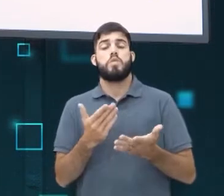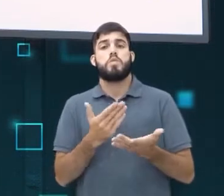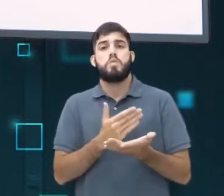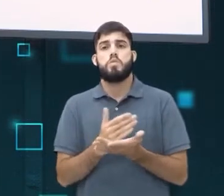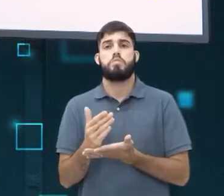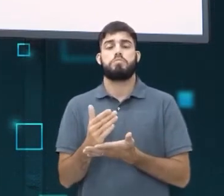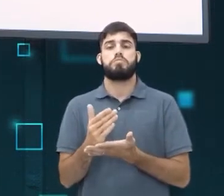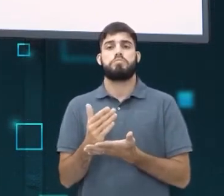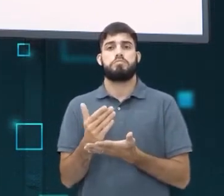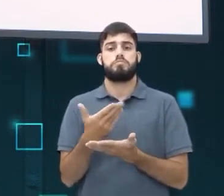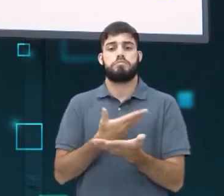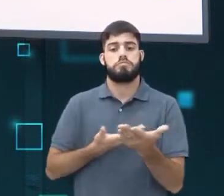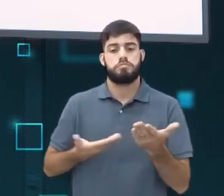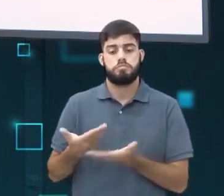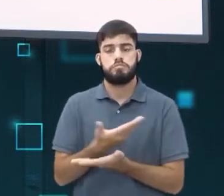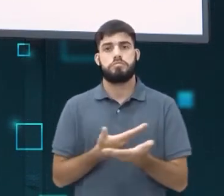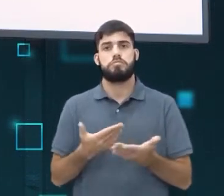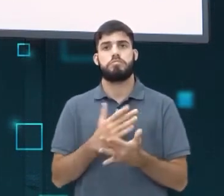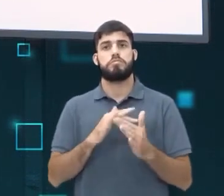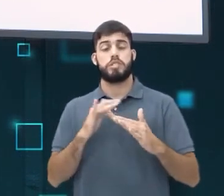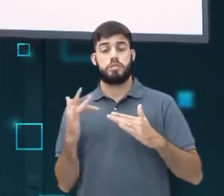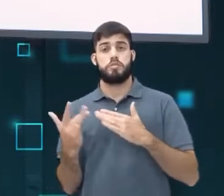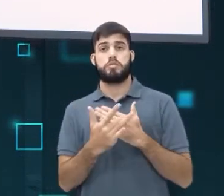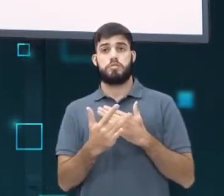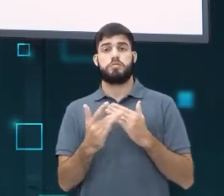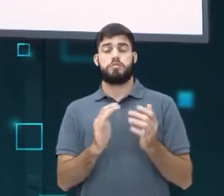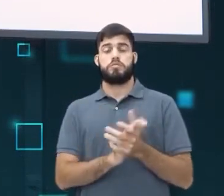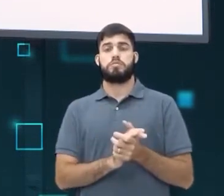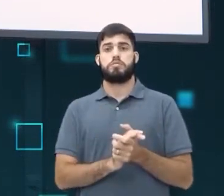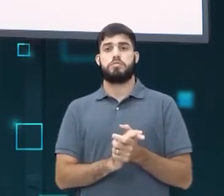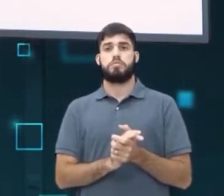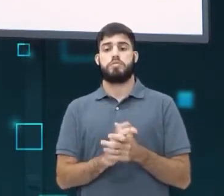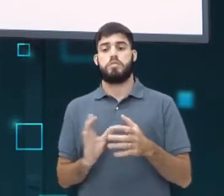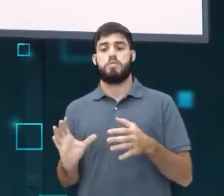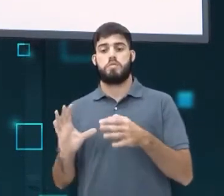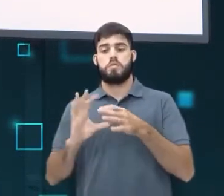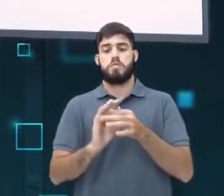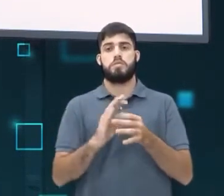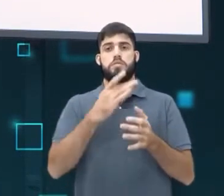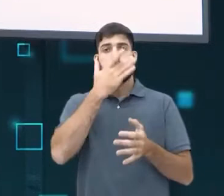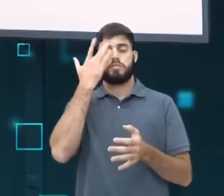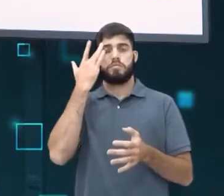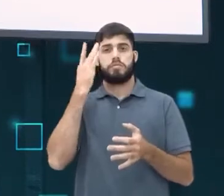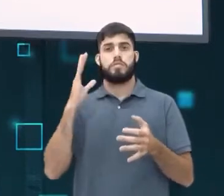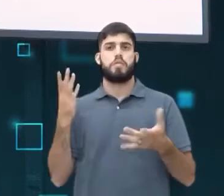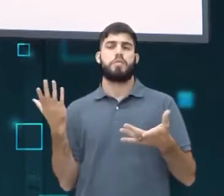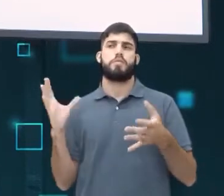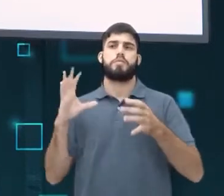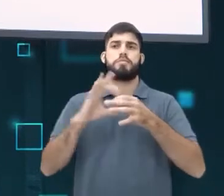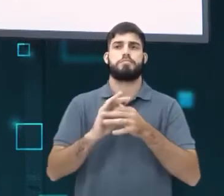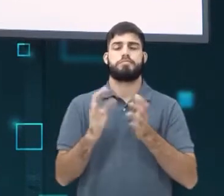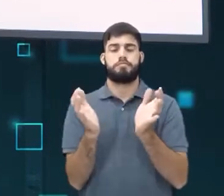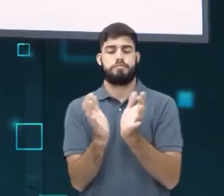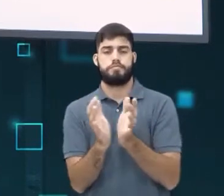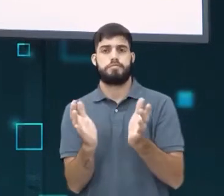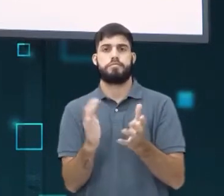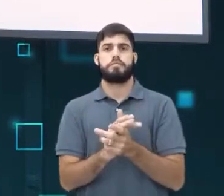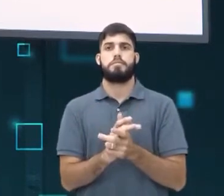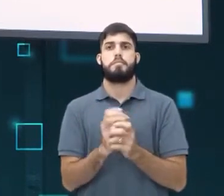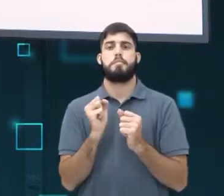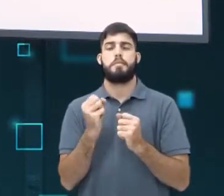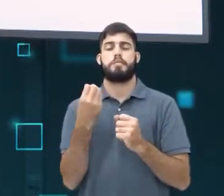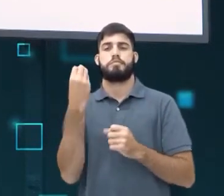essa relação nas redes sociais. Elas são feitas para conectar pessoas, conectar grupos, vocês podem